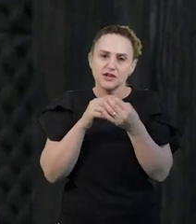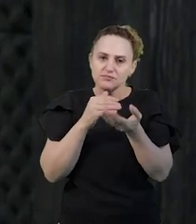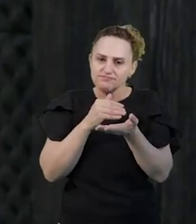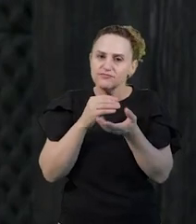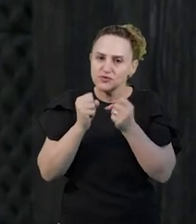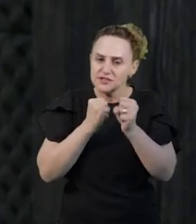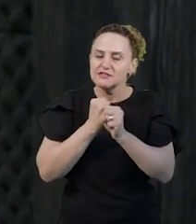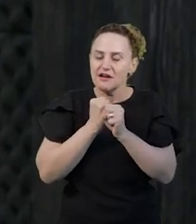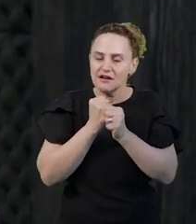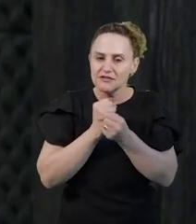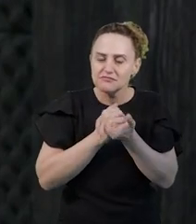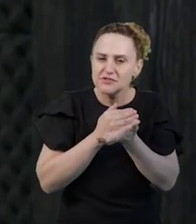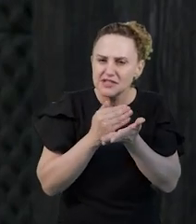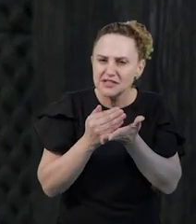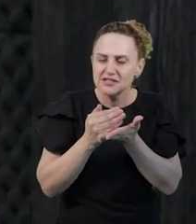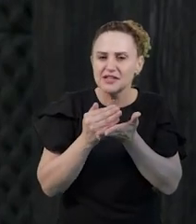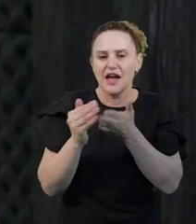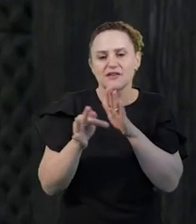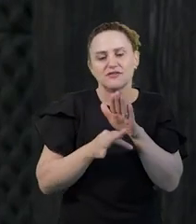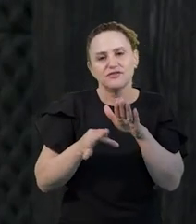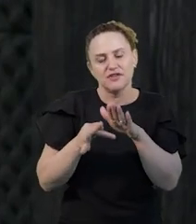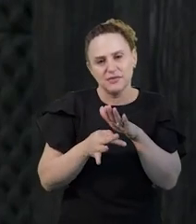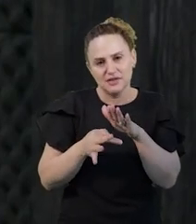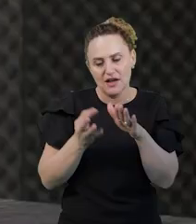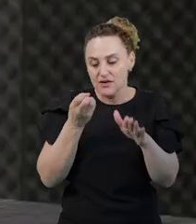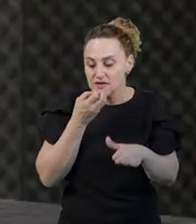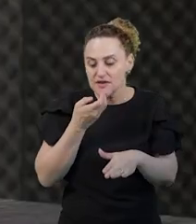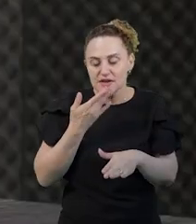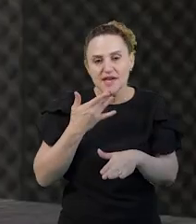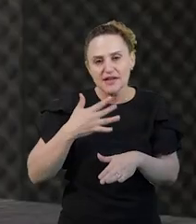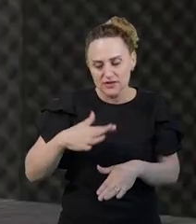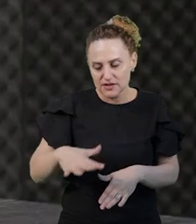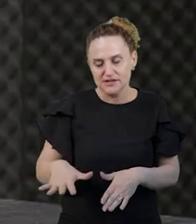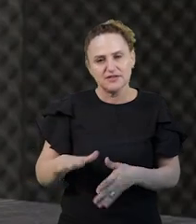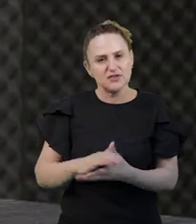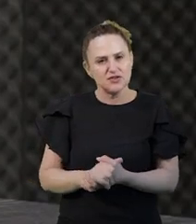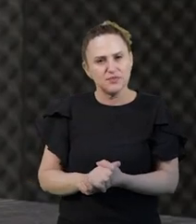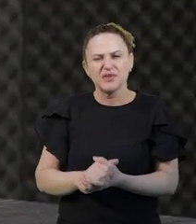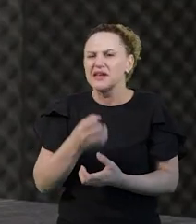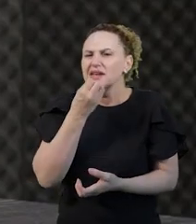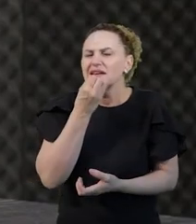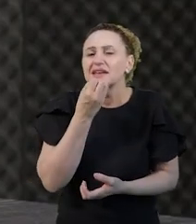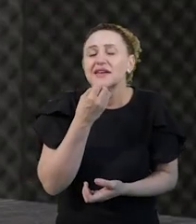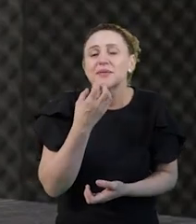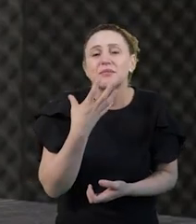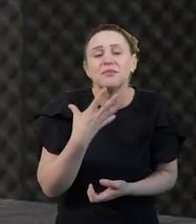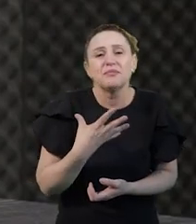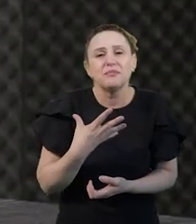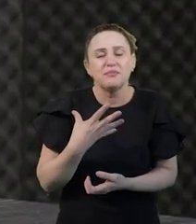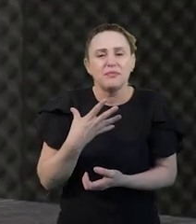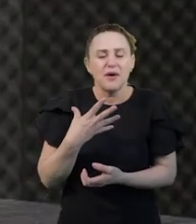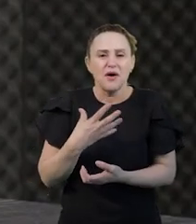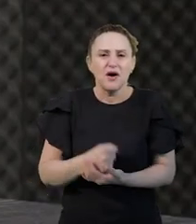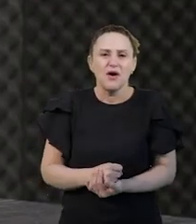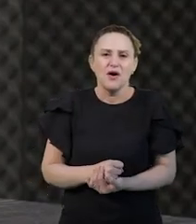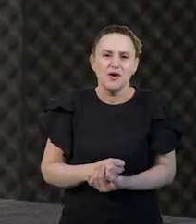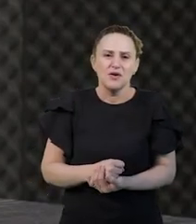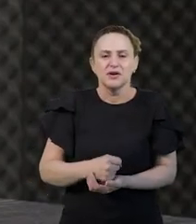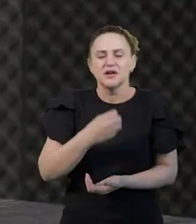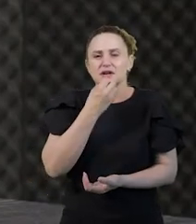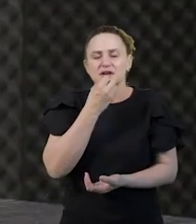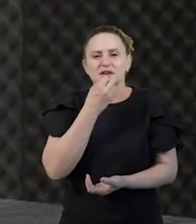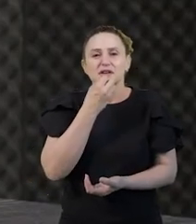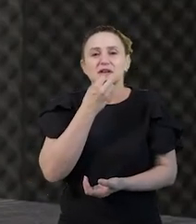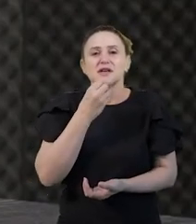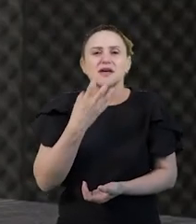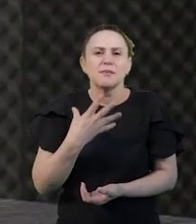iniciais, na educação infantil e os anos iniciais. Muito bom ouvir os fundamentos da modelagem matemática,